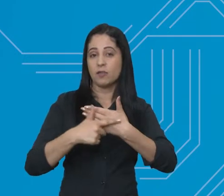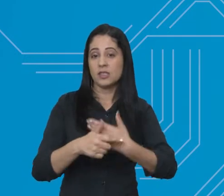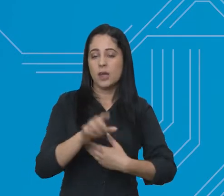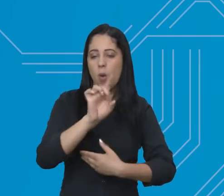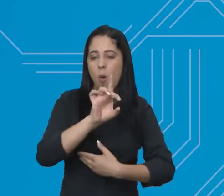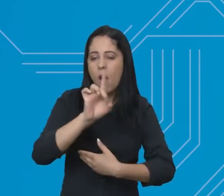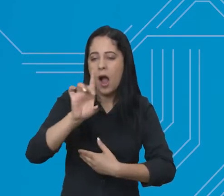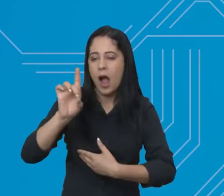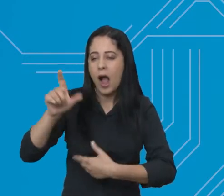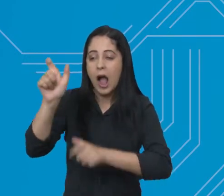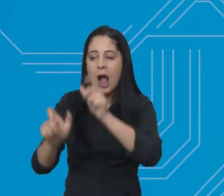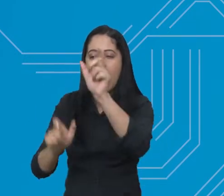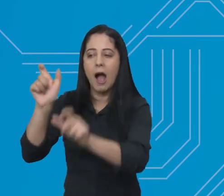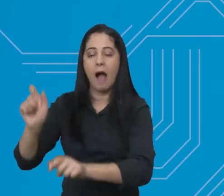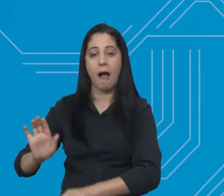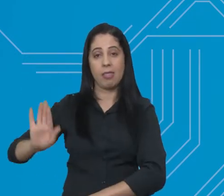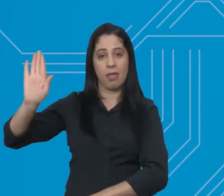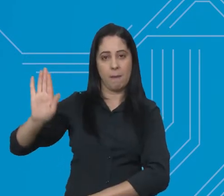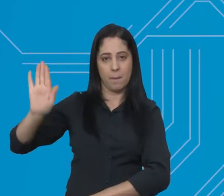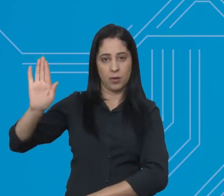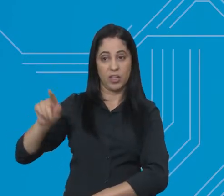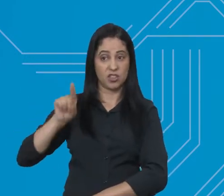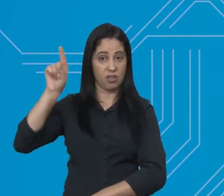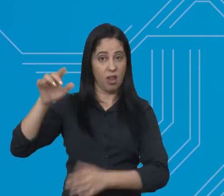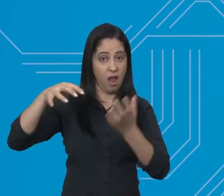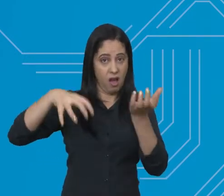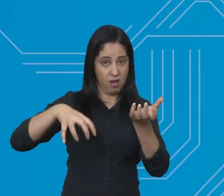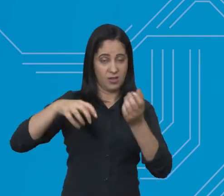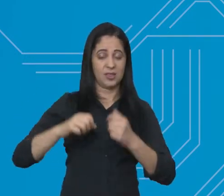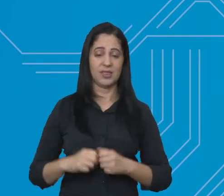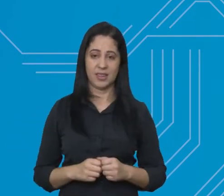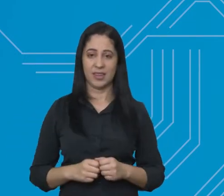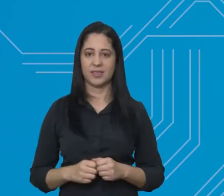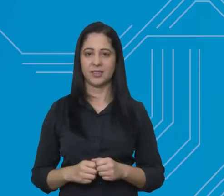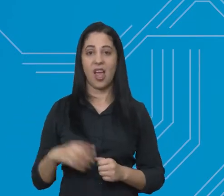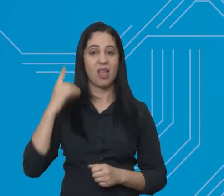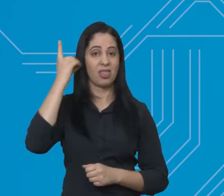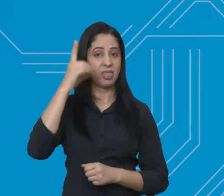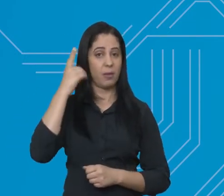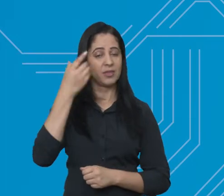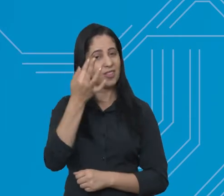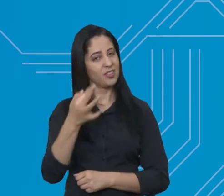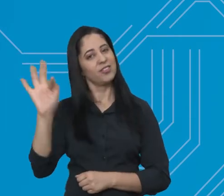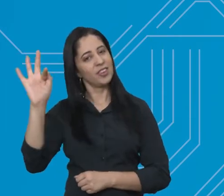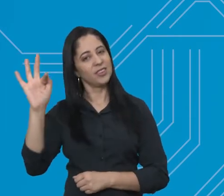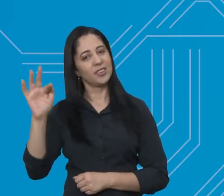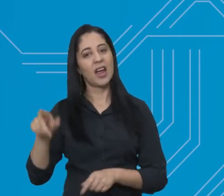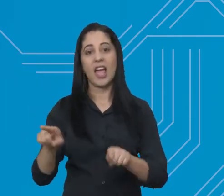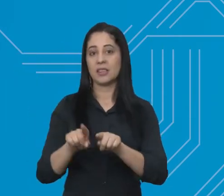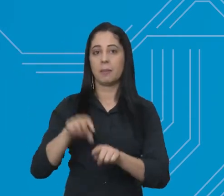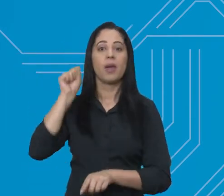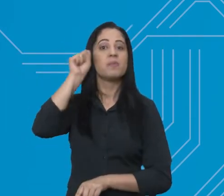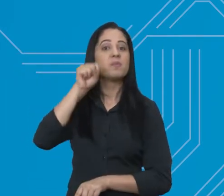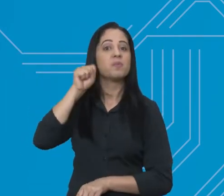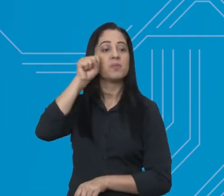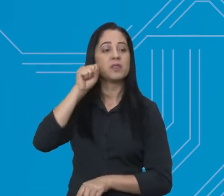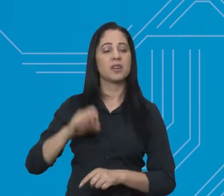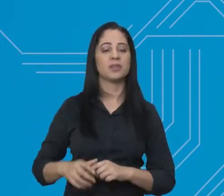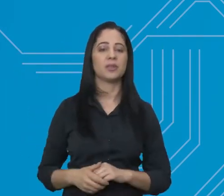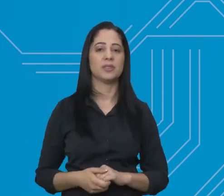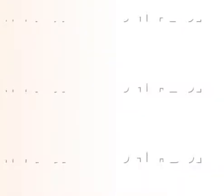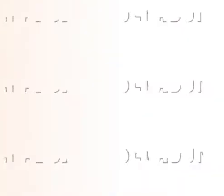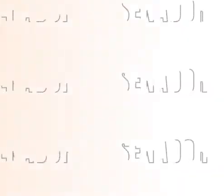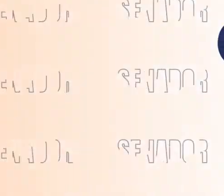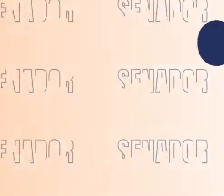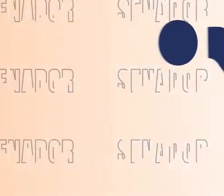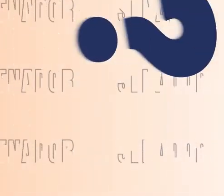um dos cargos que vão concorrer a uma cadeira no nosso Congresso Federal. Estamos falando dos deputados federais e dos senadores.